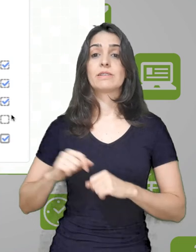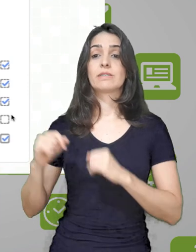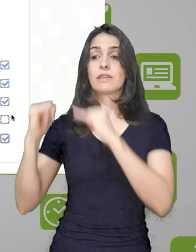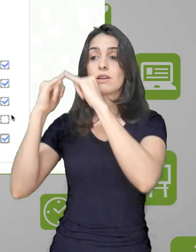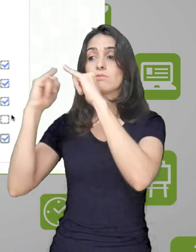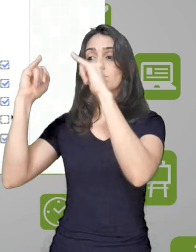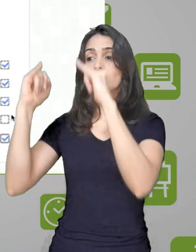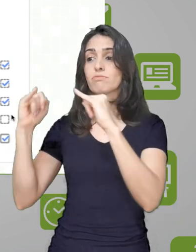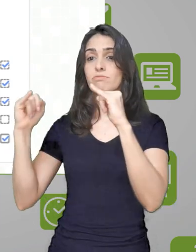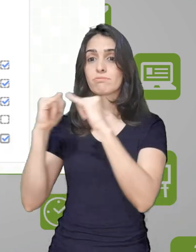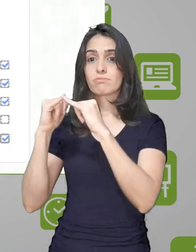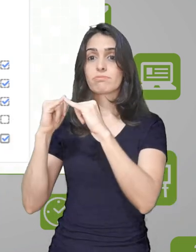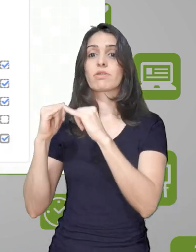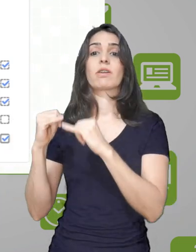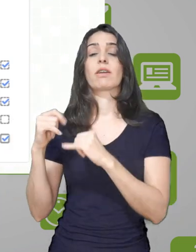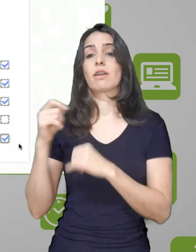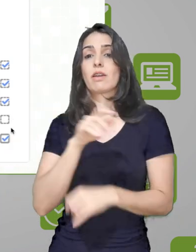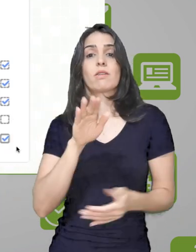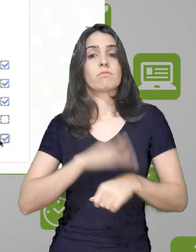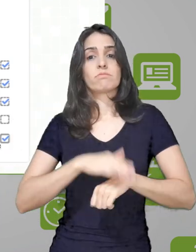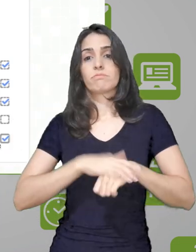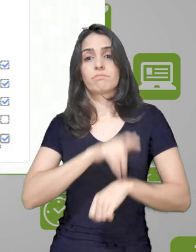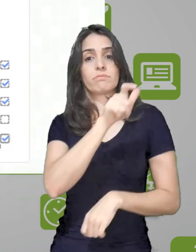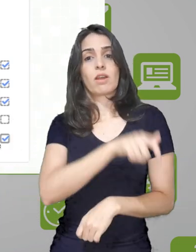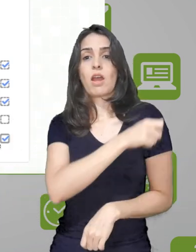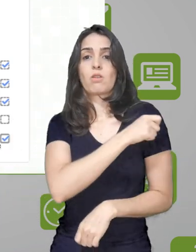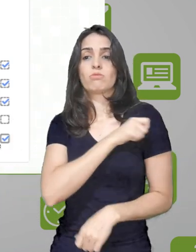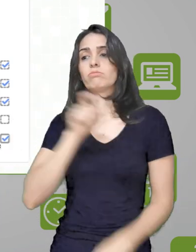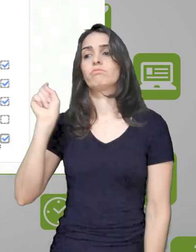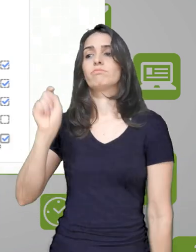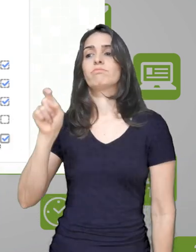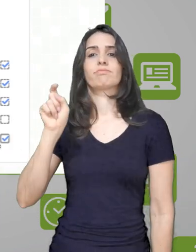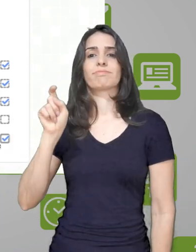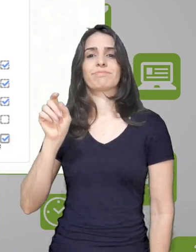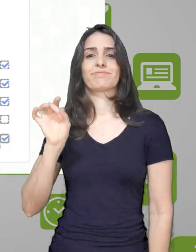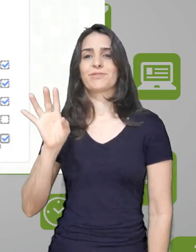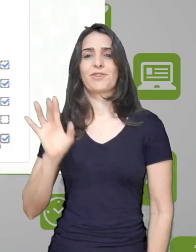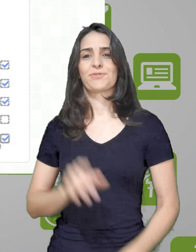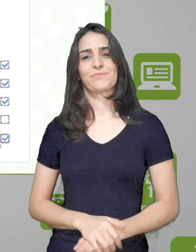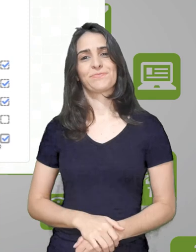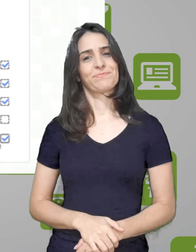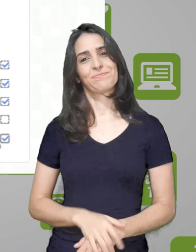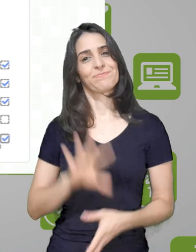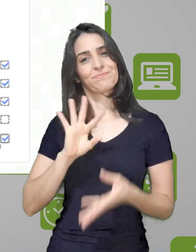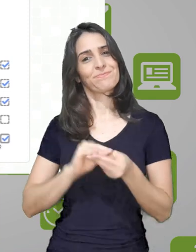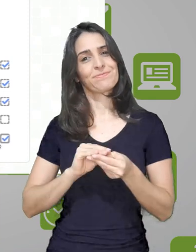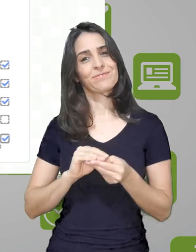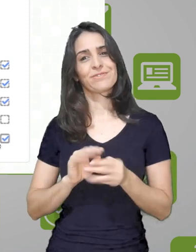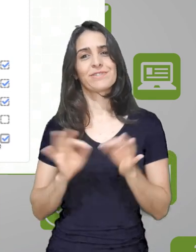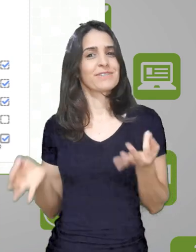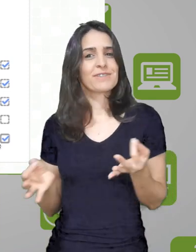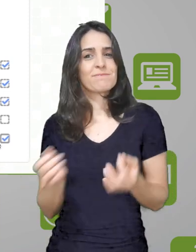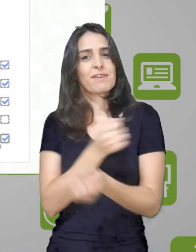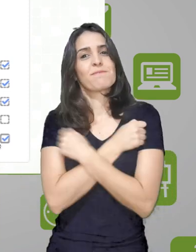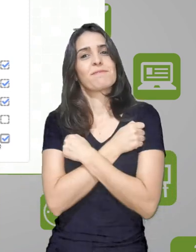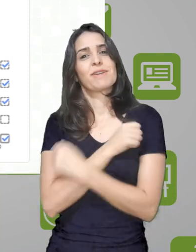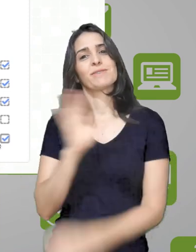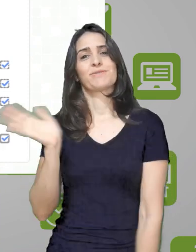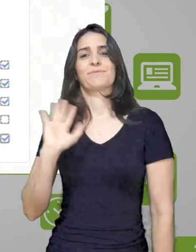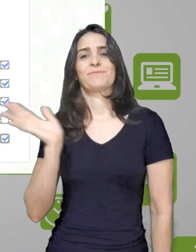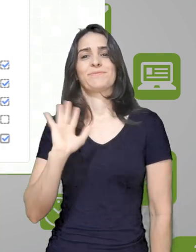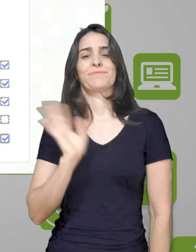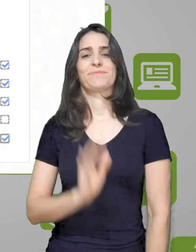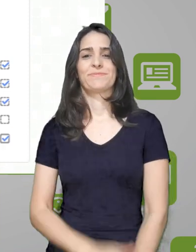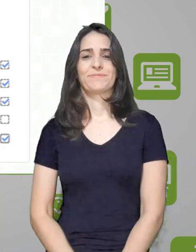marcada concluída. Se a borda for sólida, o próprio aluno pode marcar. Basicamente é isso. Um